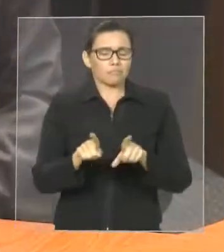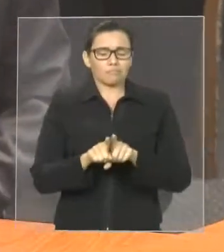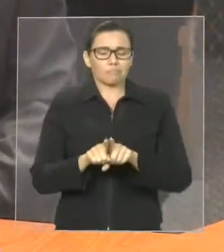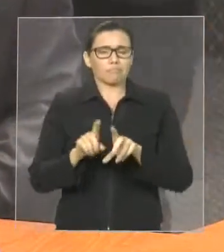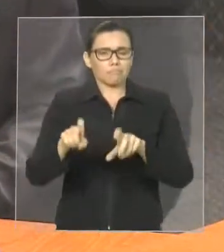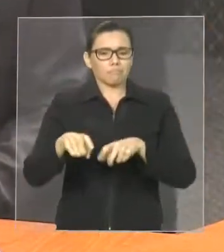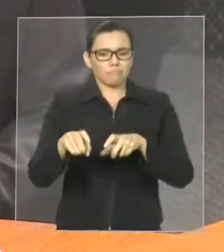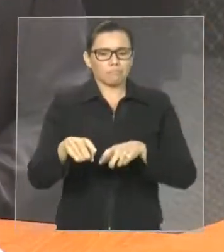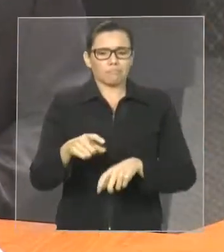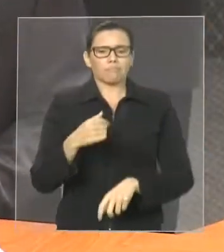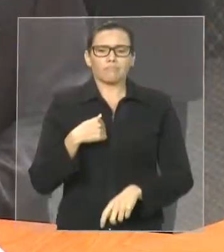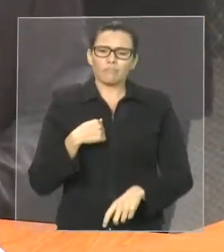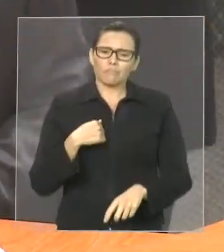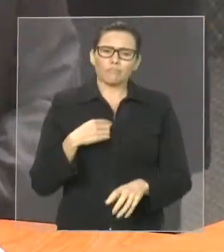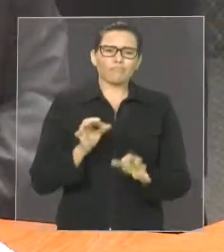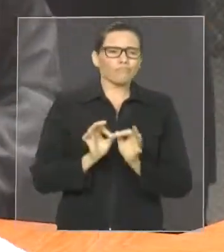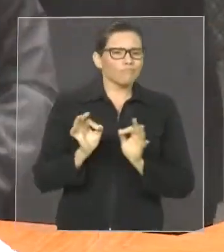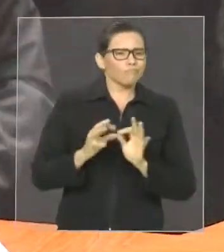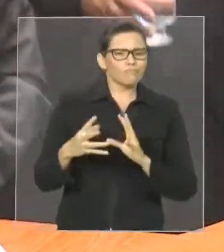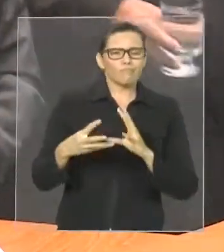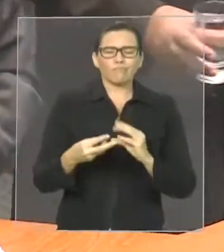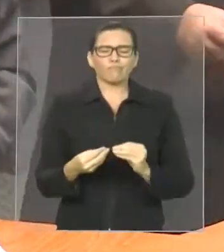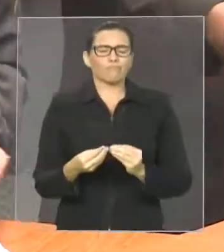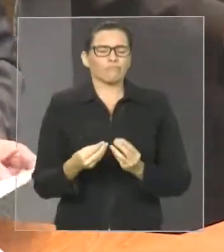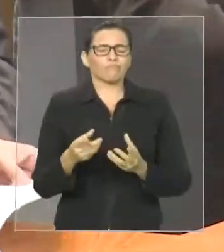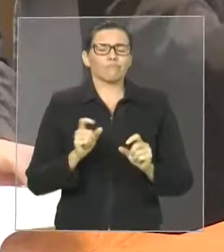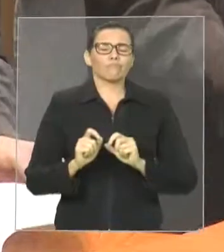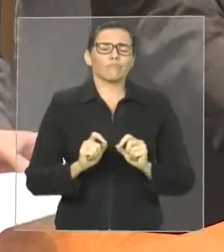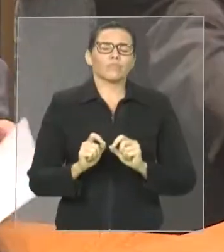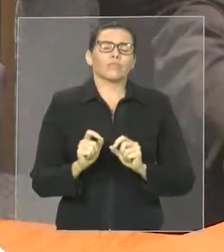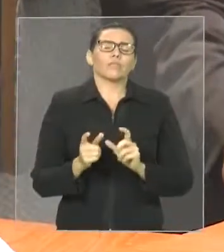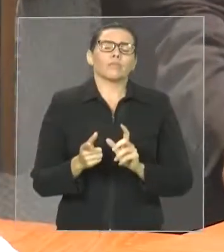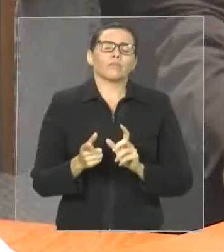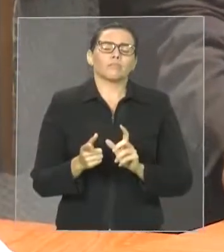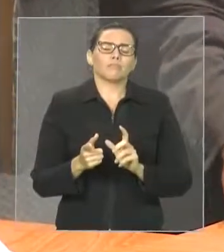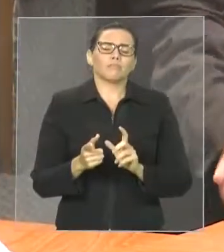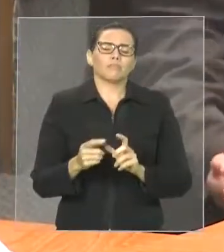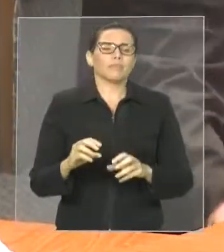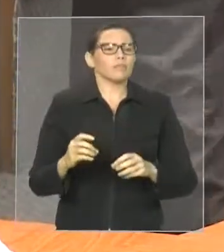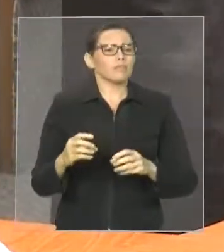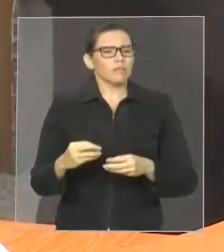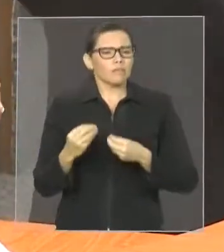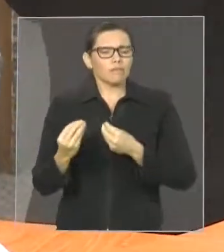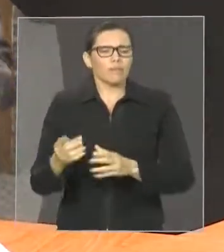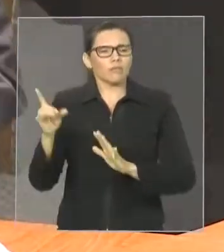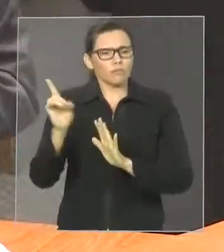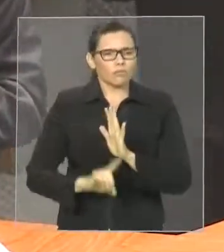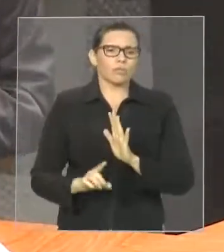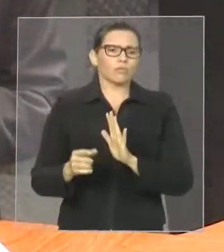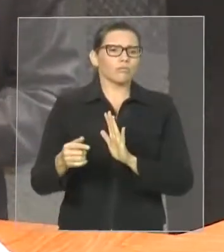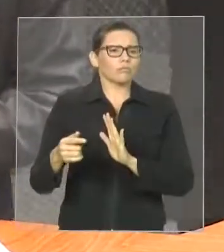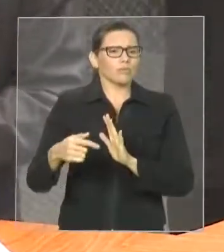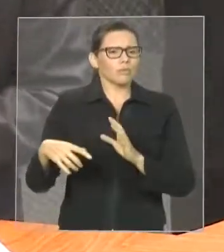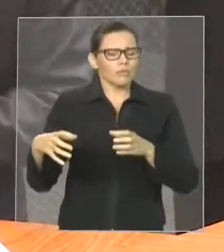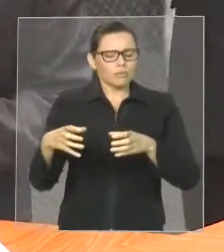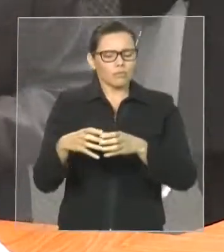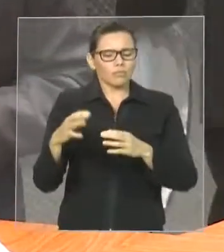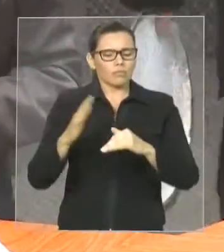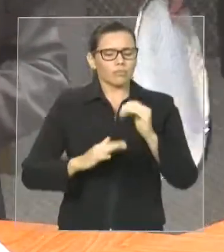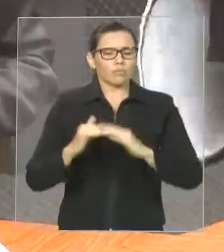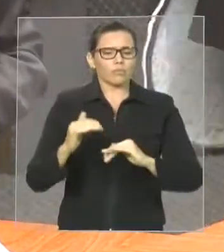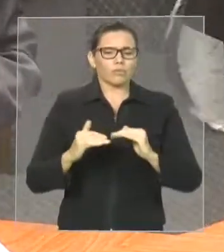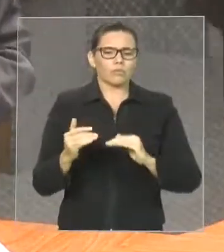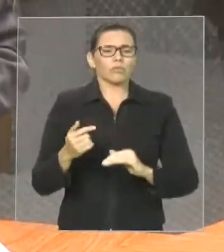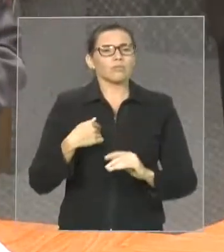atendimento e dar o direito aos trabalhadores maranhenses. E nós já aqui, inclusive, seu presidente, já tenho uma